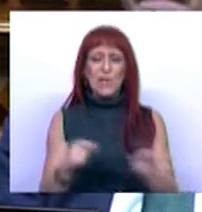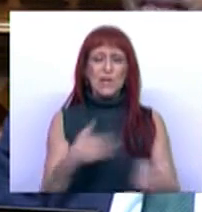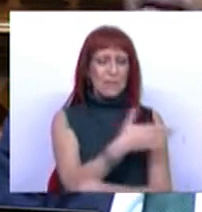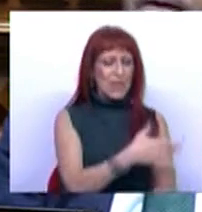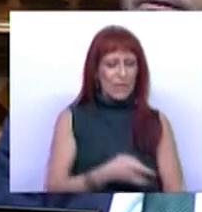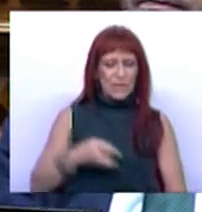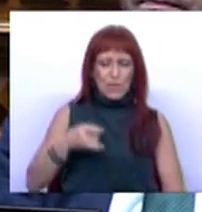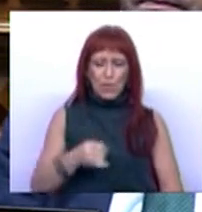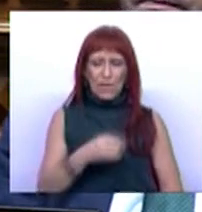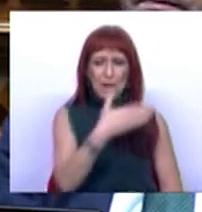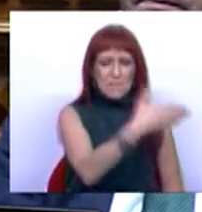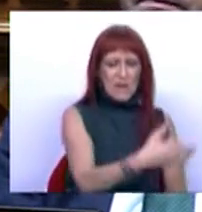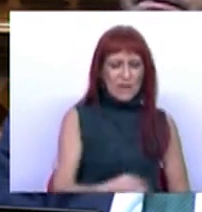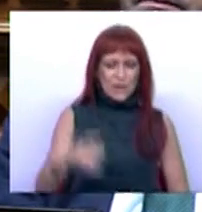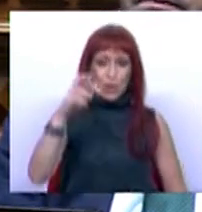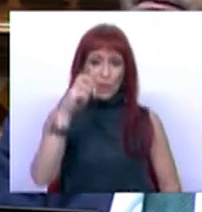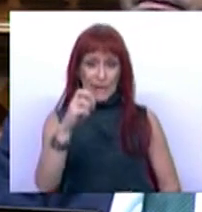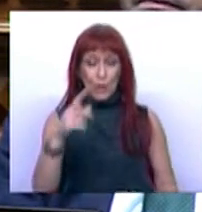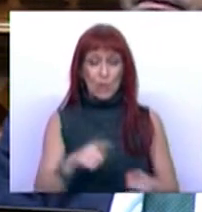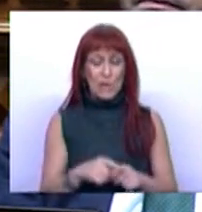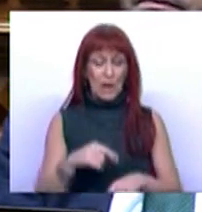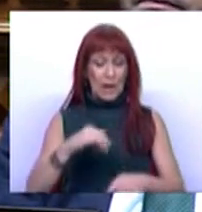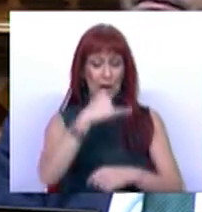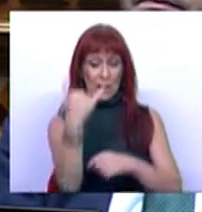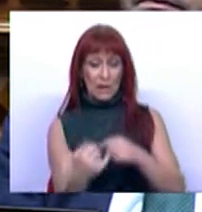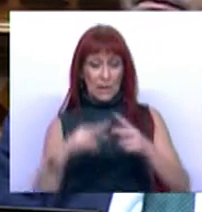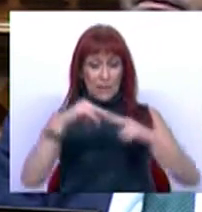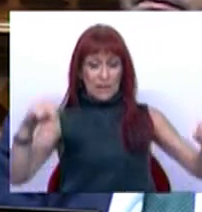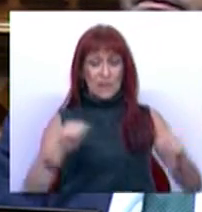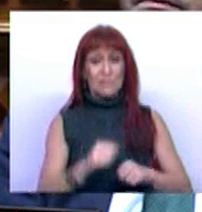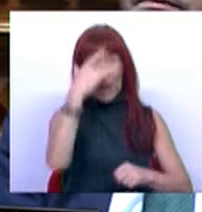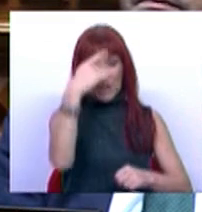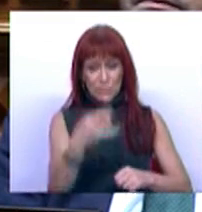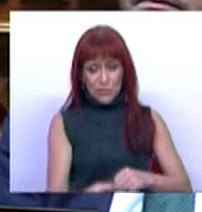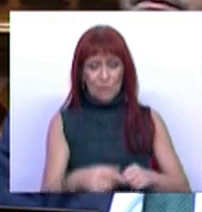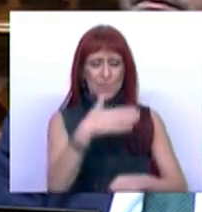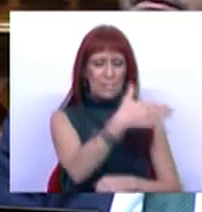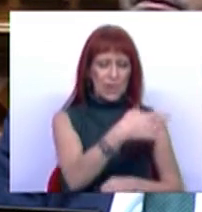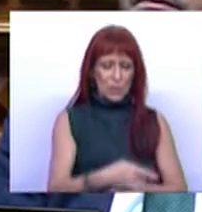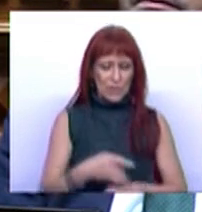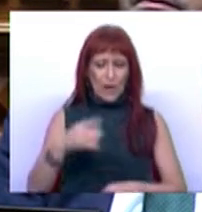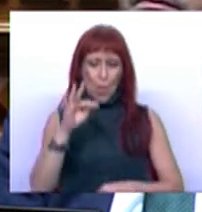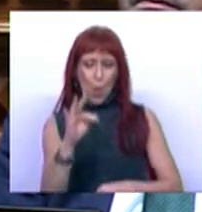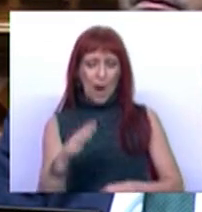1990 e 1993, Vereador da Câmara Municipal de Sesimbra, 1994